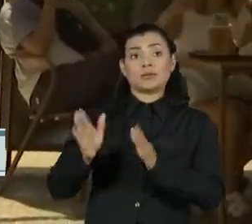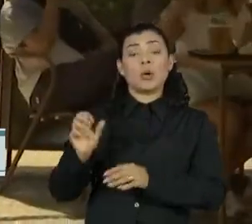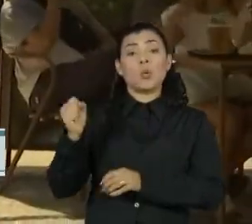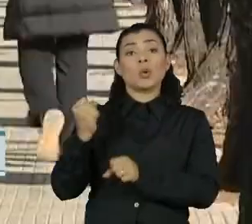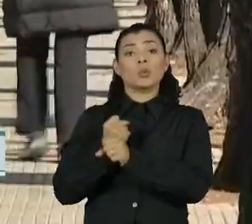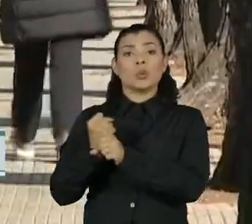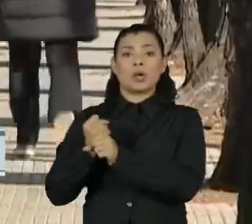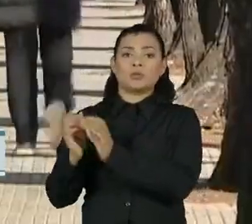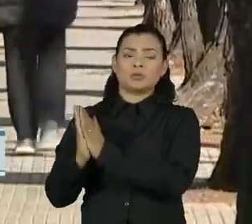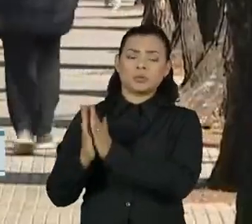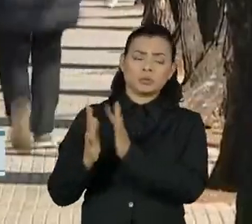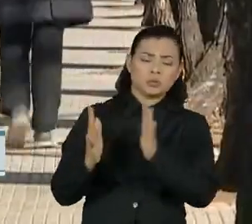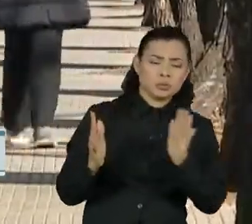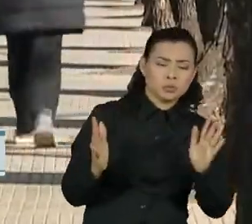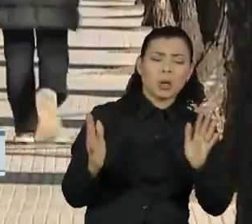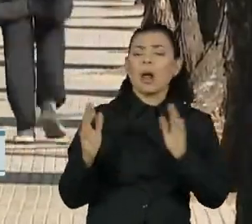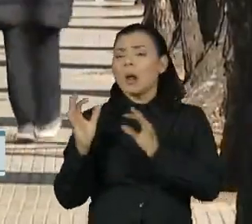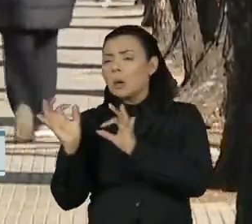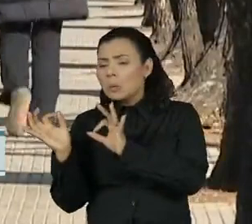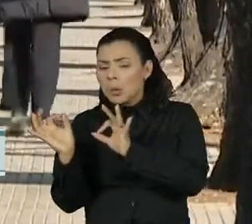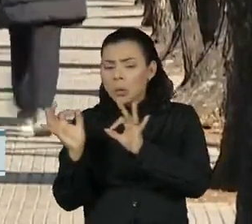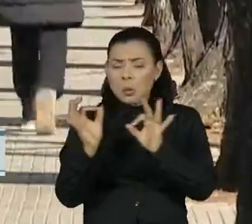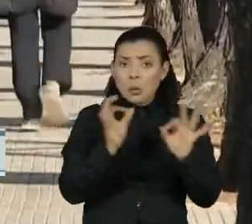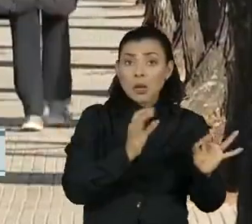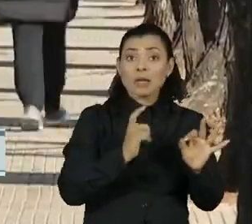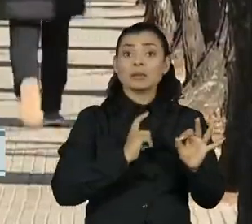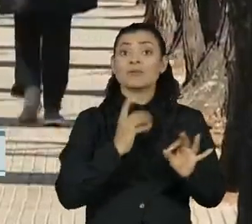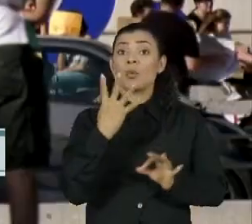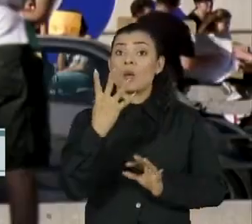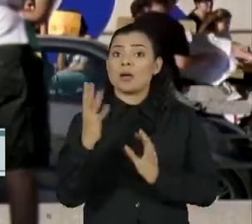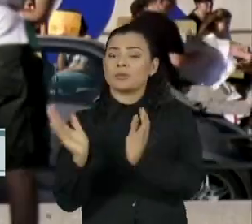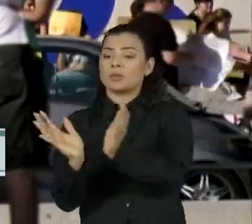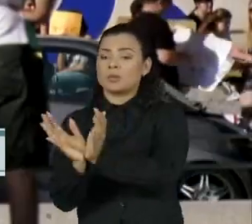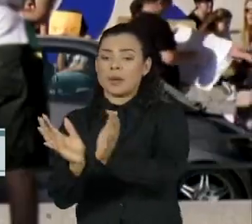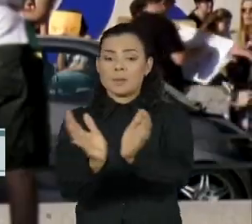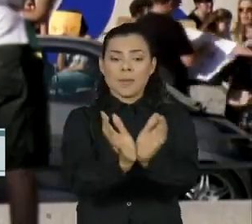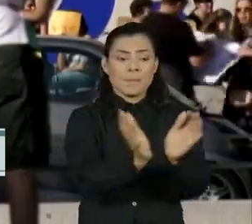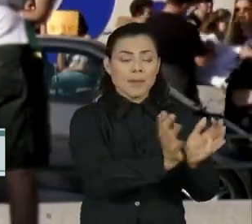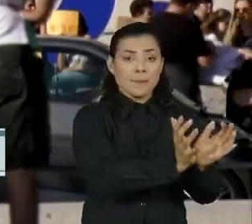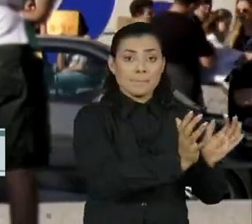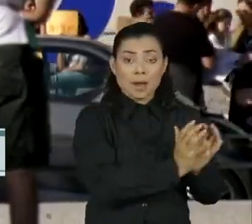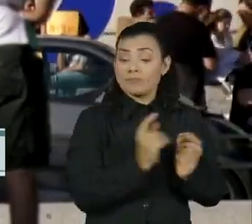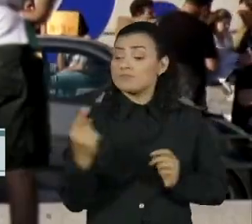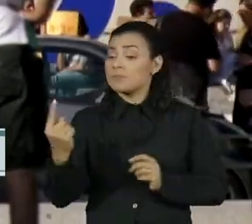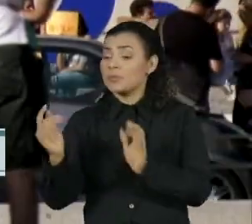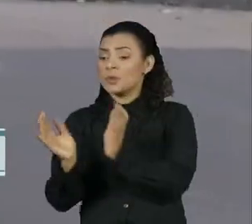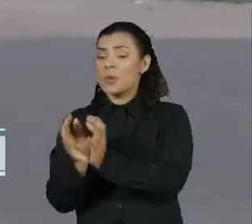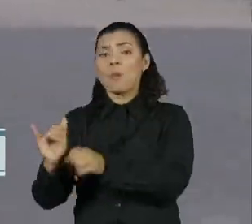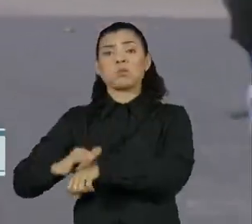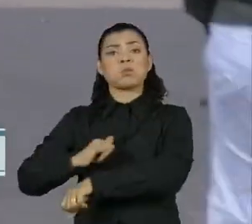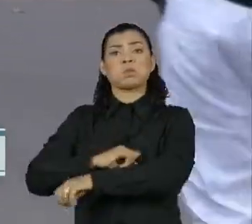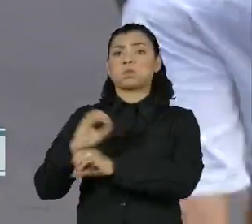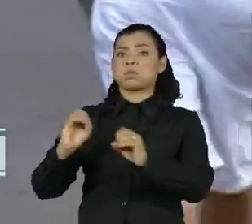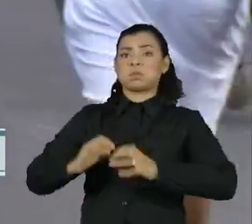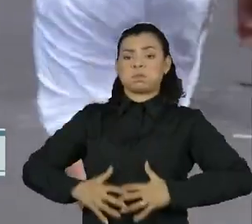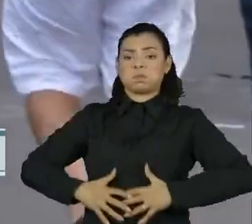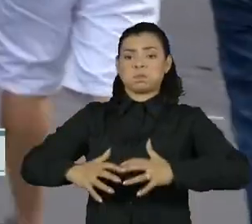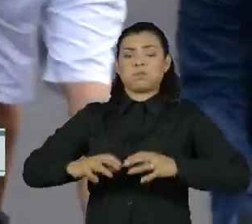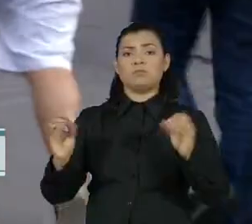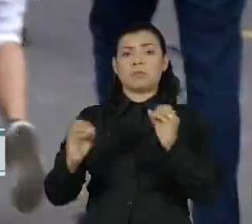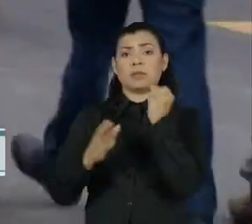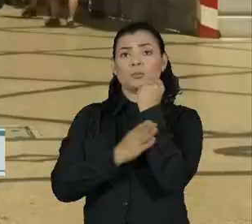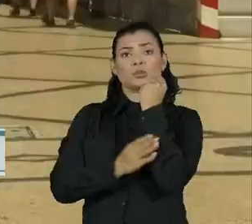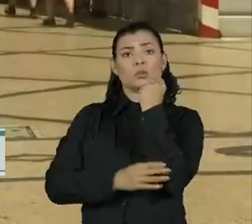8 anos. Os participantes foram divididos em quatro grupos. O primeiro não apresentava obesidade abdominal nem